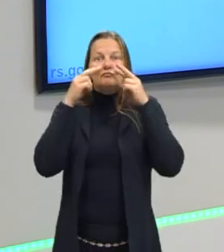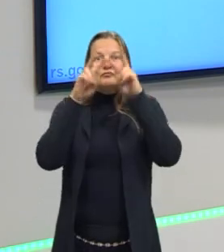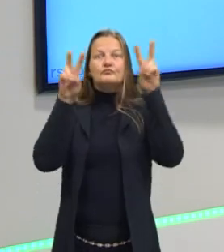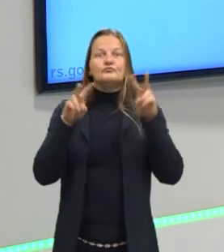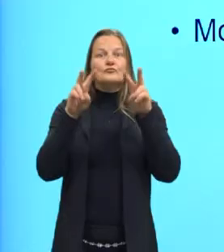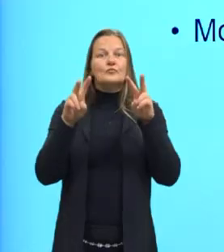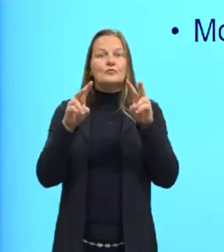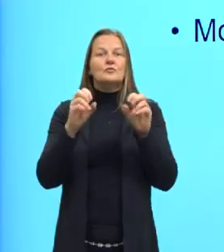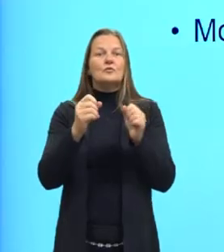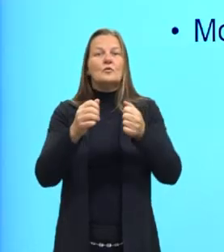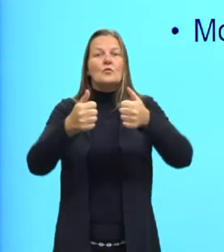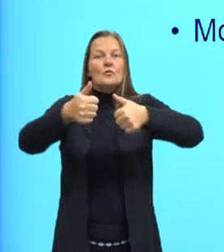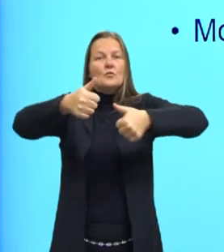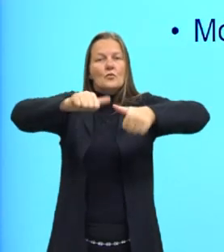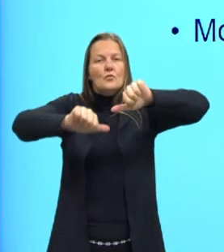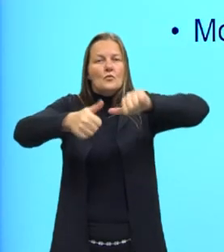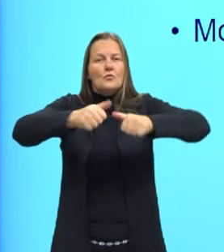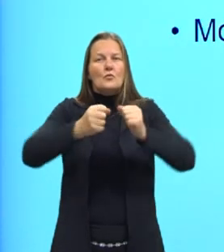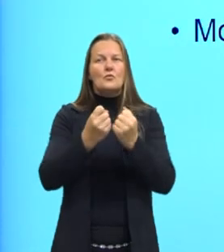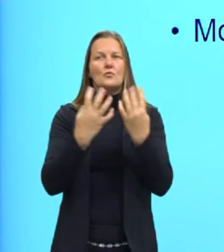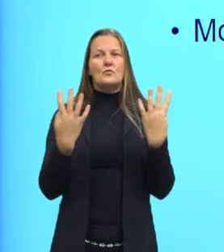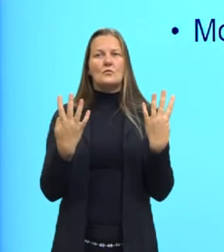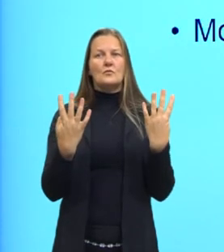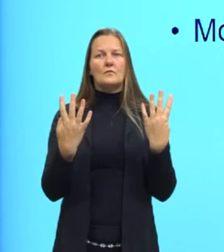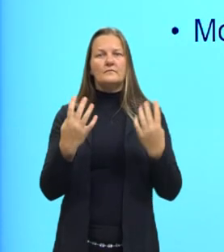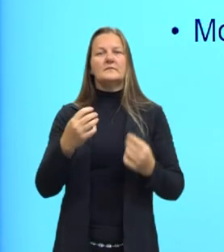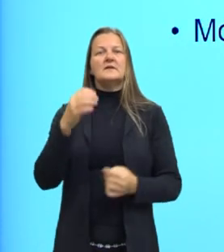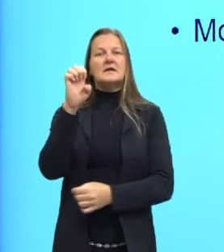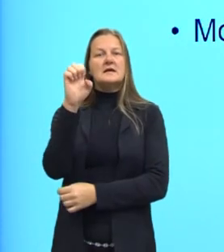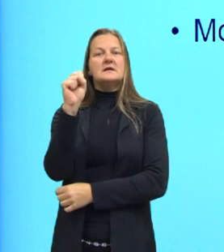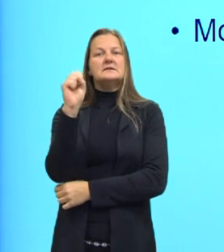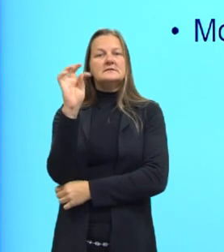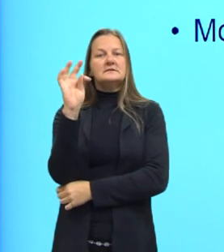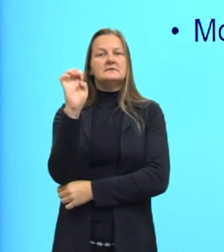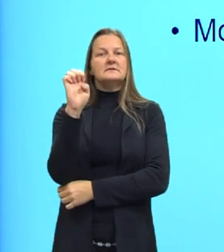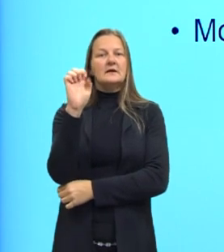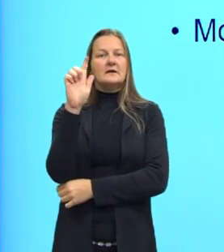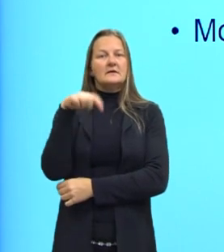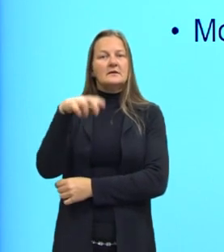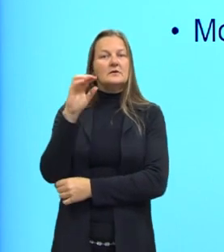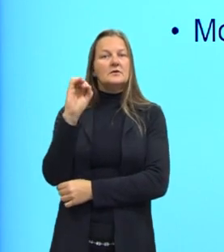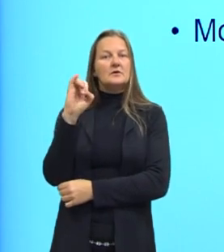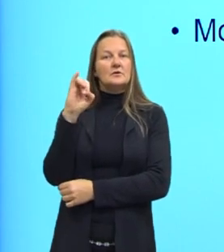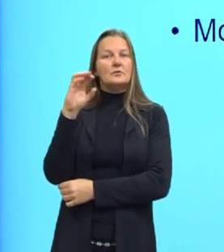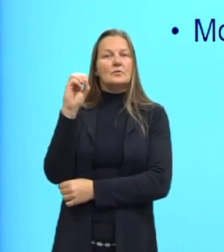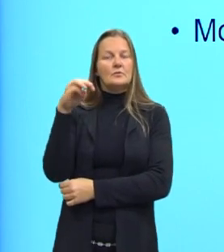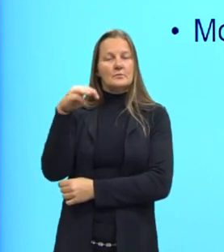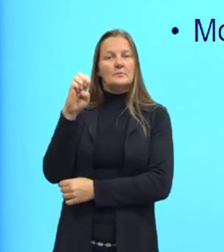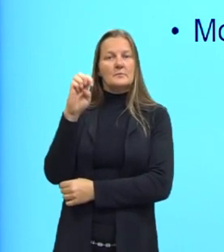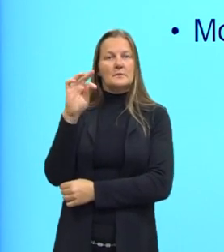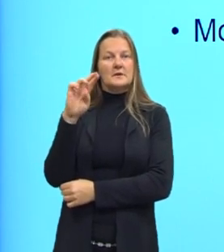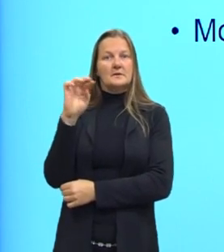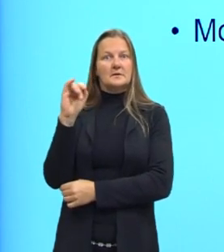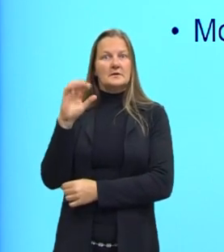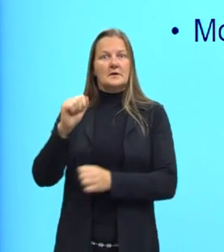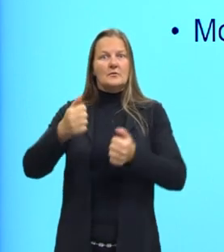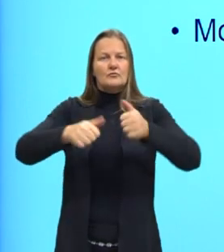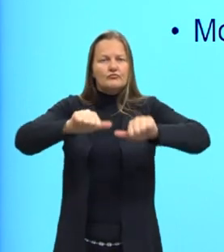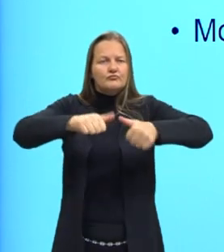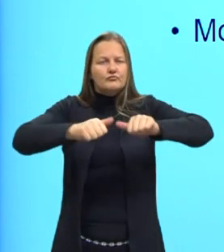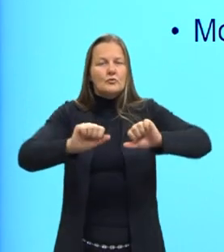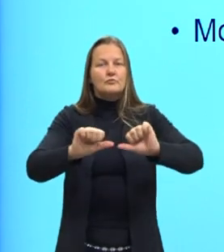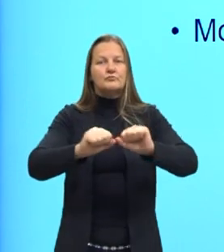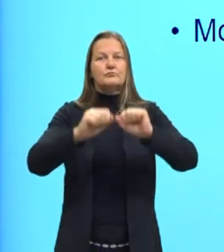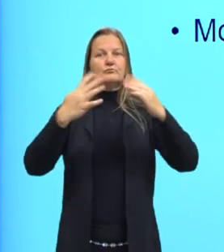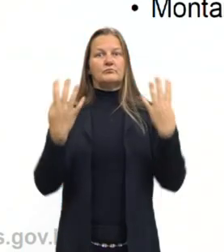estequiometria, fazer a relação molar. Muitas vezes as questões trazem uma equação química, uma reação química, e nessa equação,